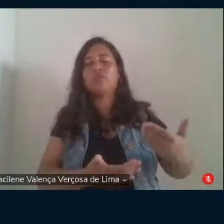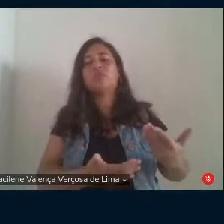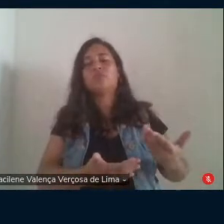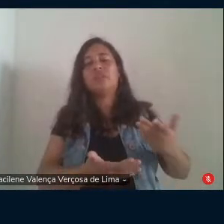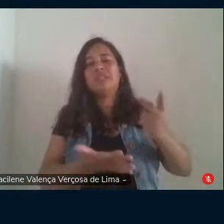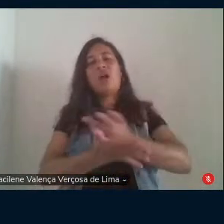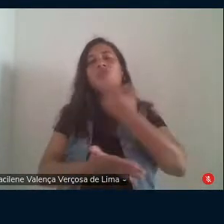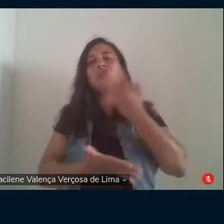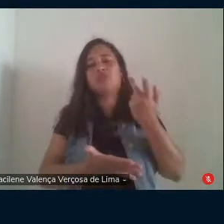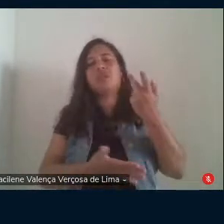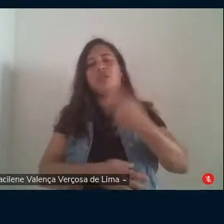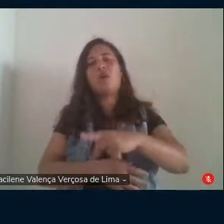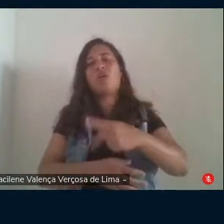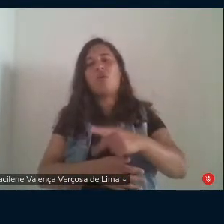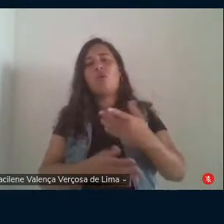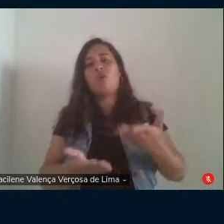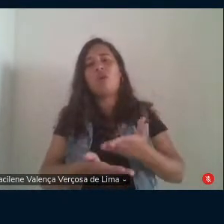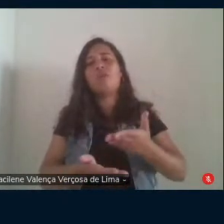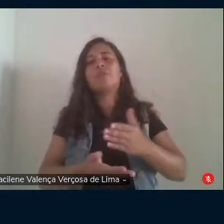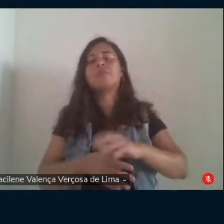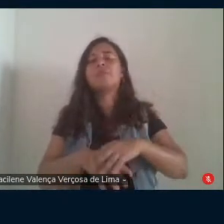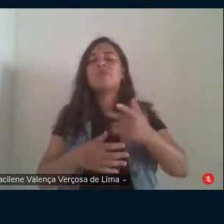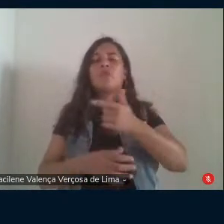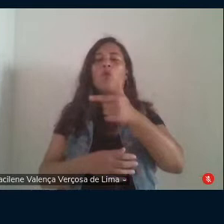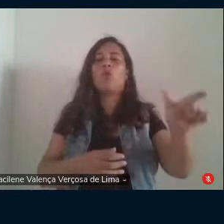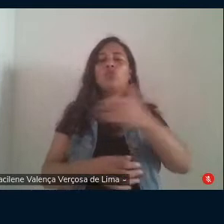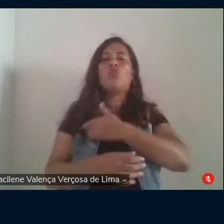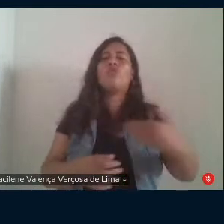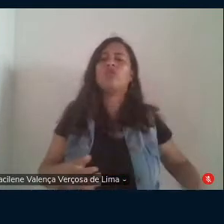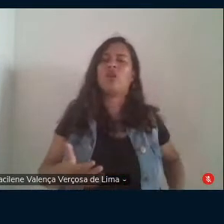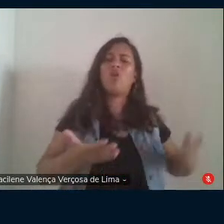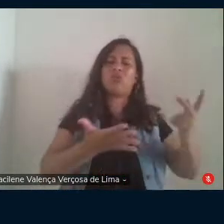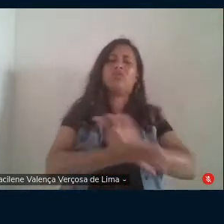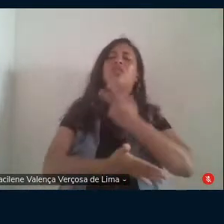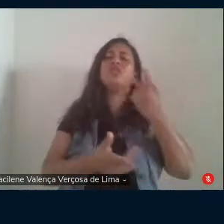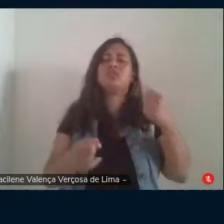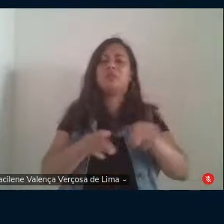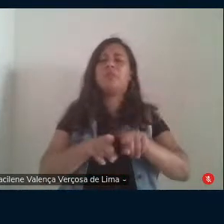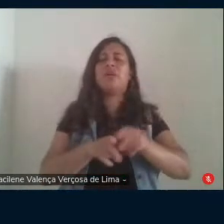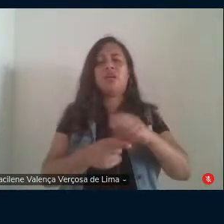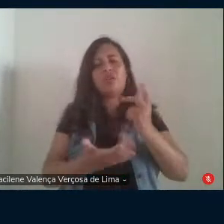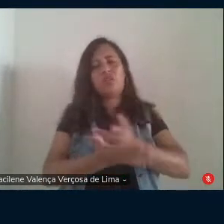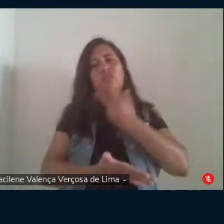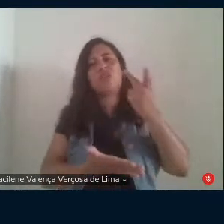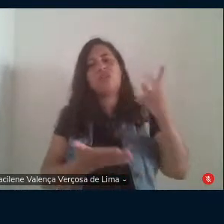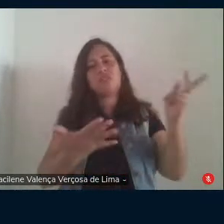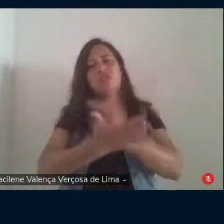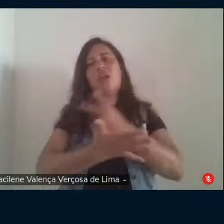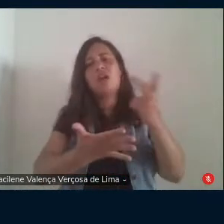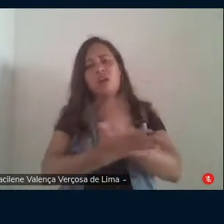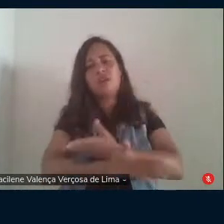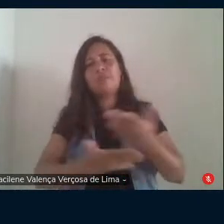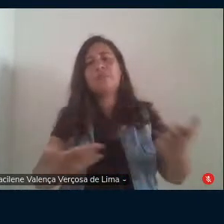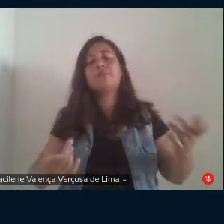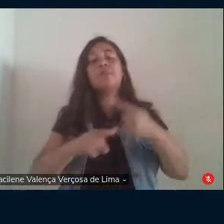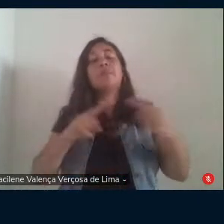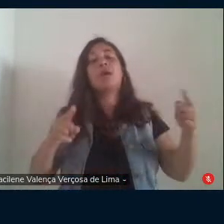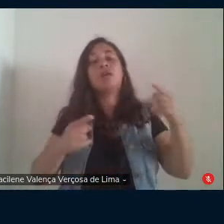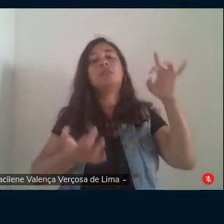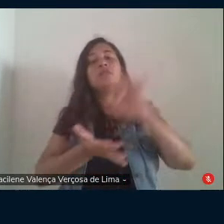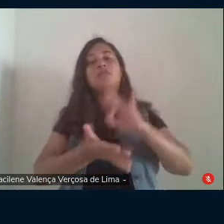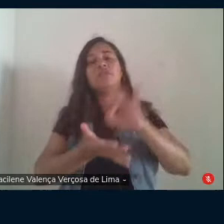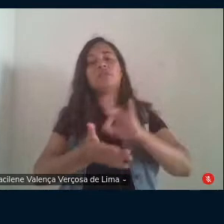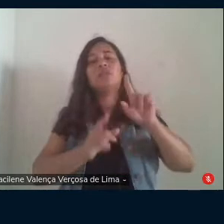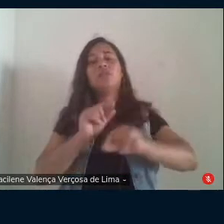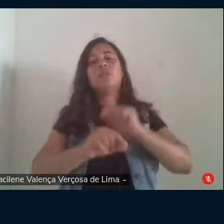aconteceram erros assim como outros governos também incorrem em erros mas na realidade a